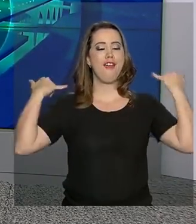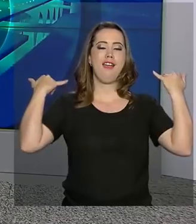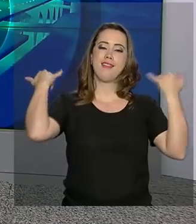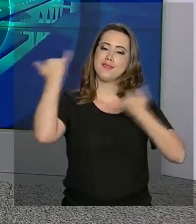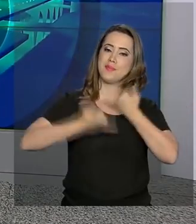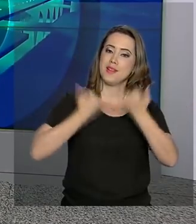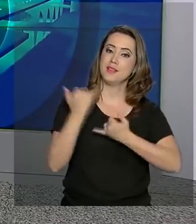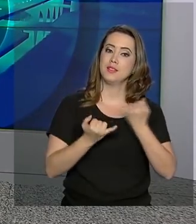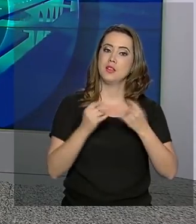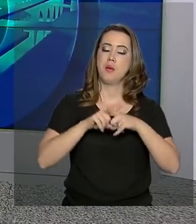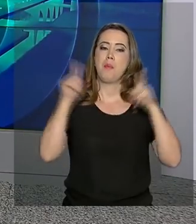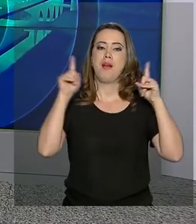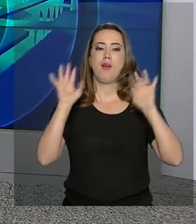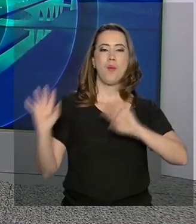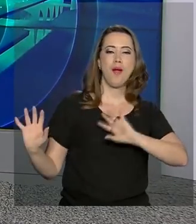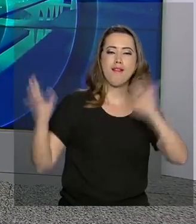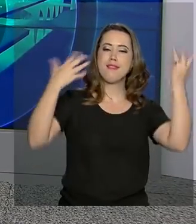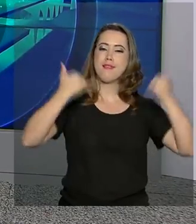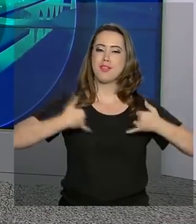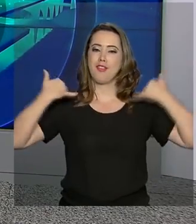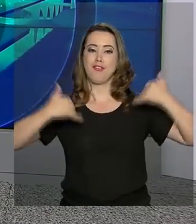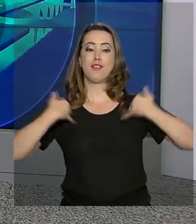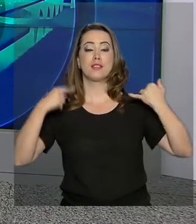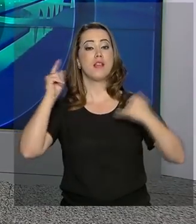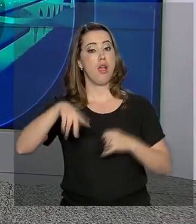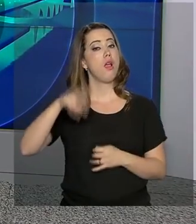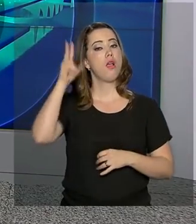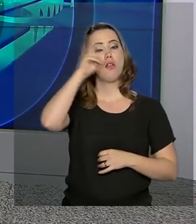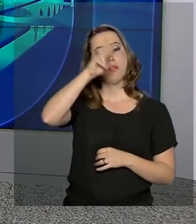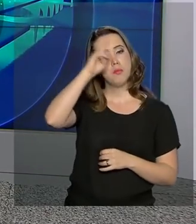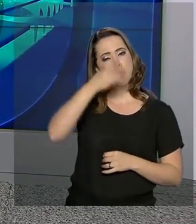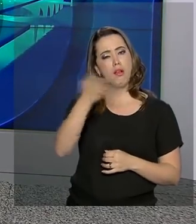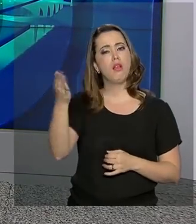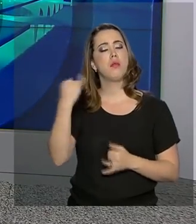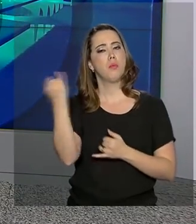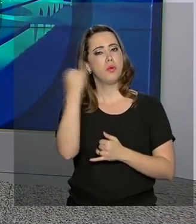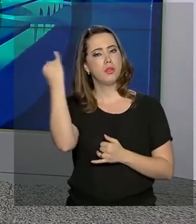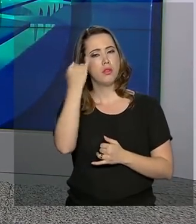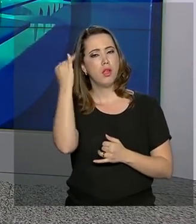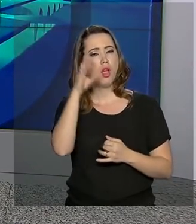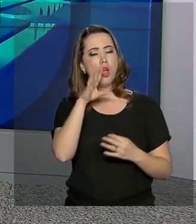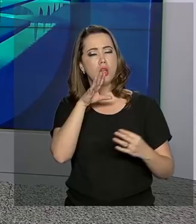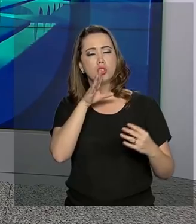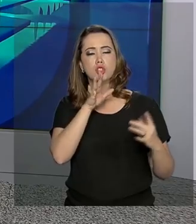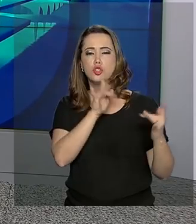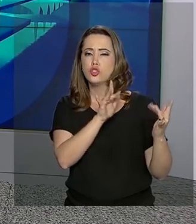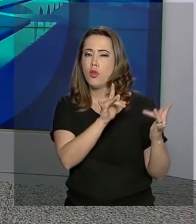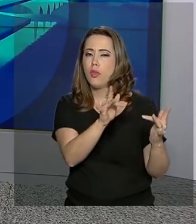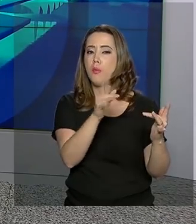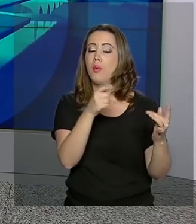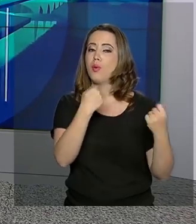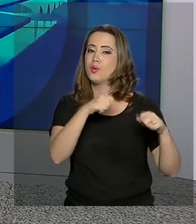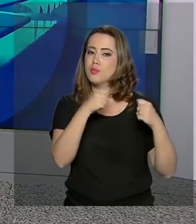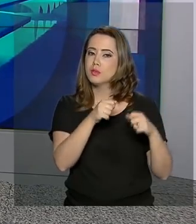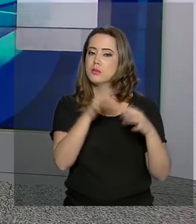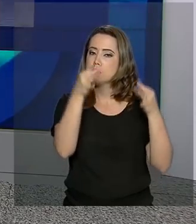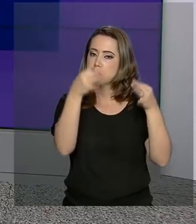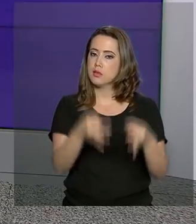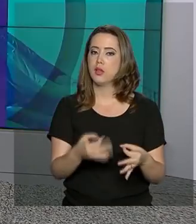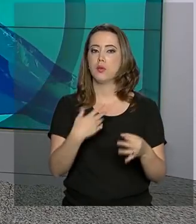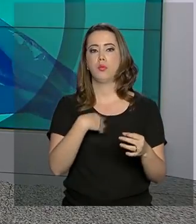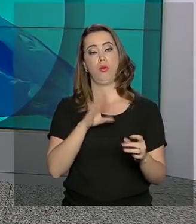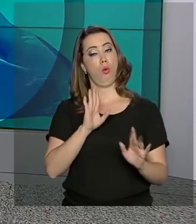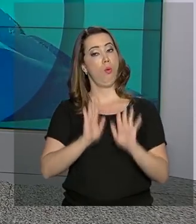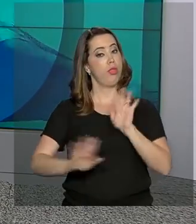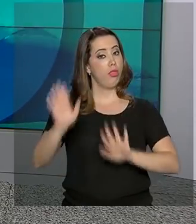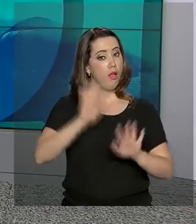festa e diversão. Mas no clima festivo é bom lembrar que a paquera tem que ser na medida para não virar